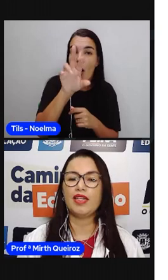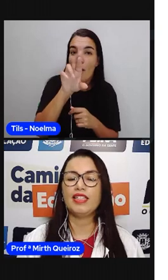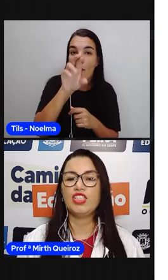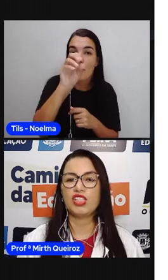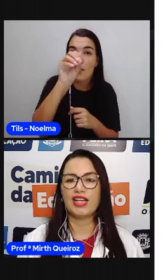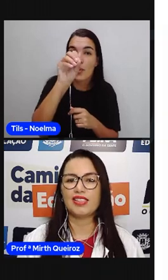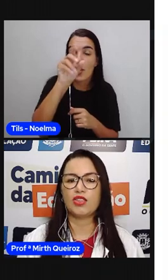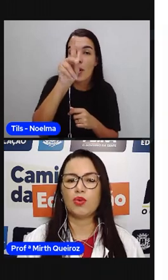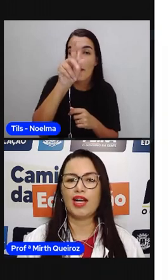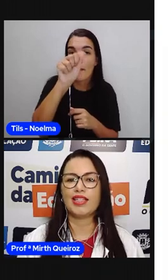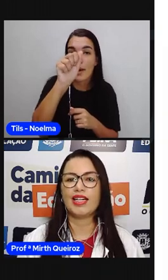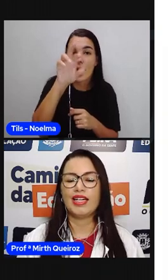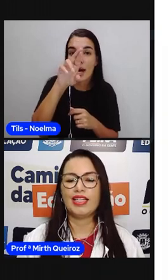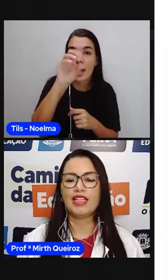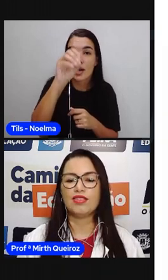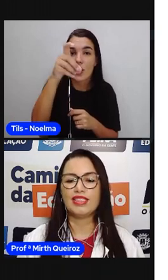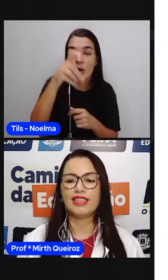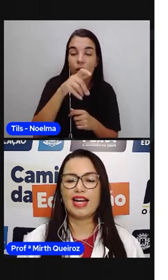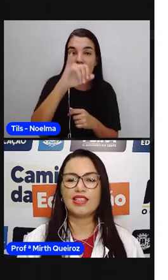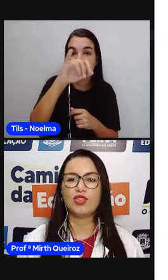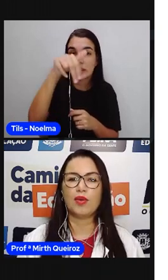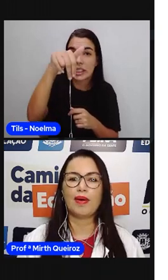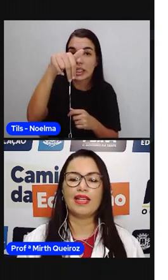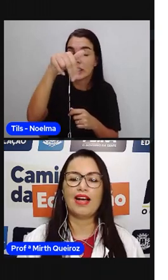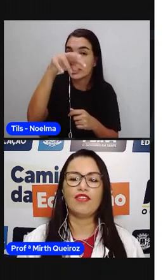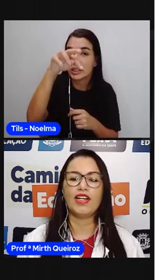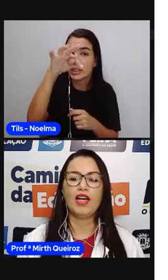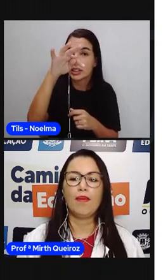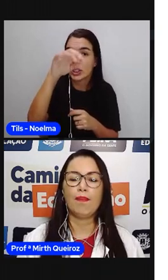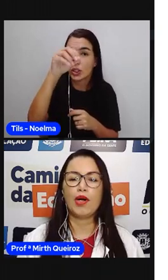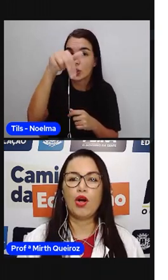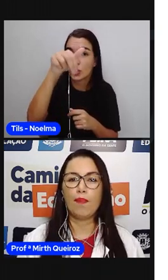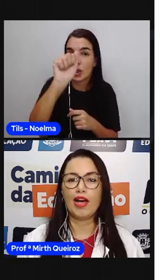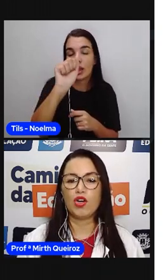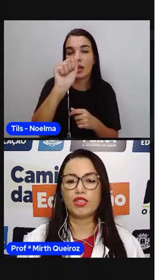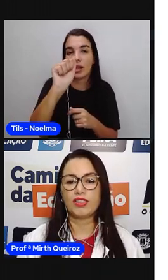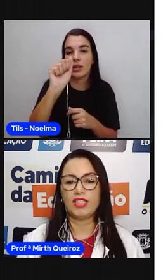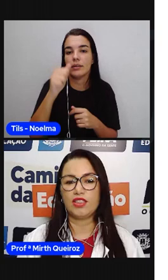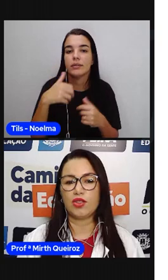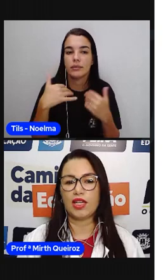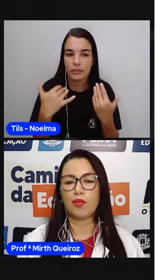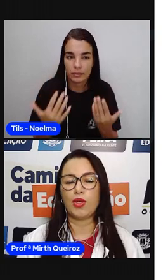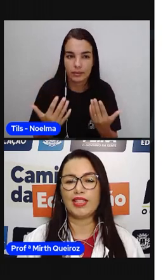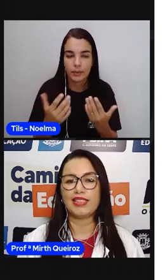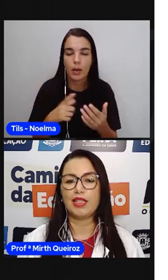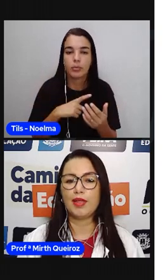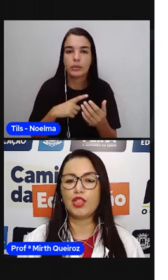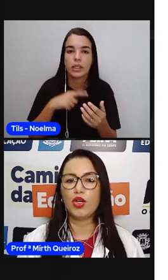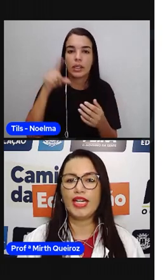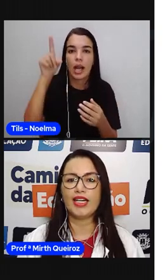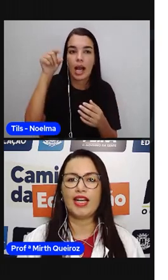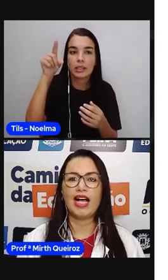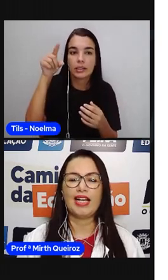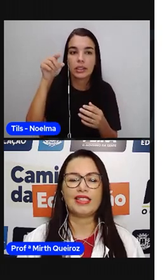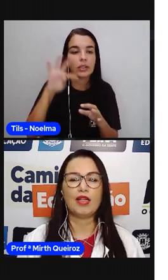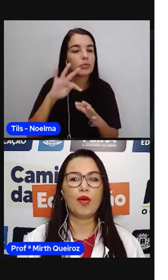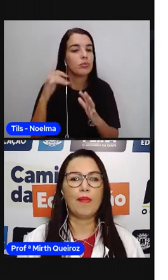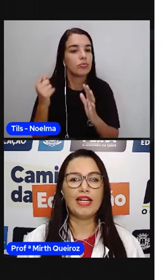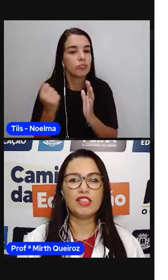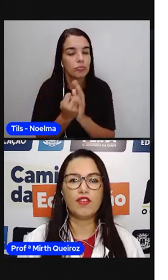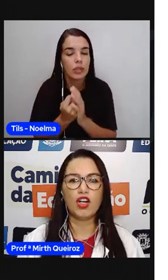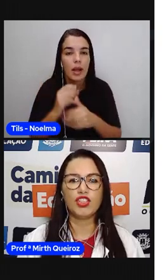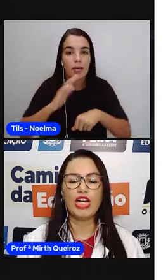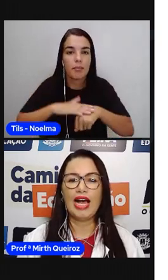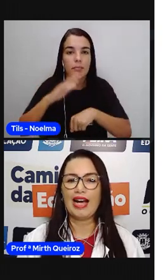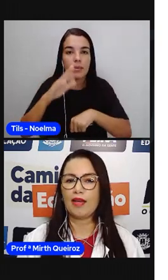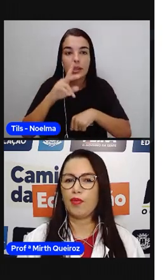sílaba está acentuada. Então, se trata de uma palavra paroxítona, porque a sílaba tônica, a sílaba